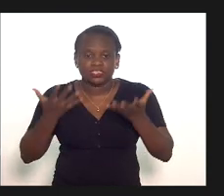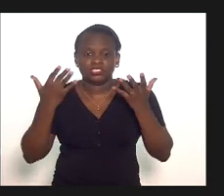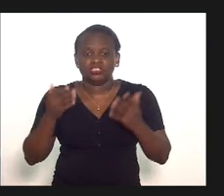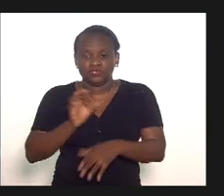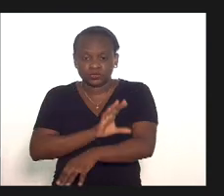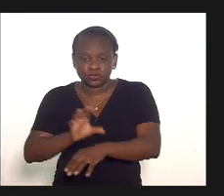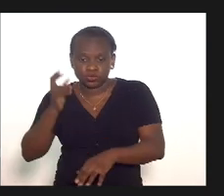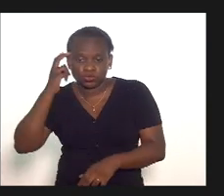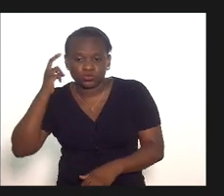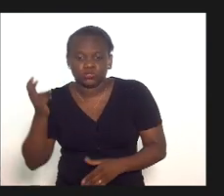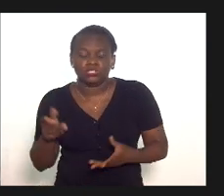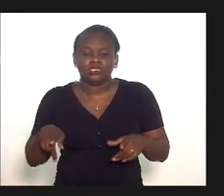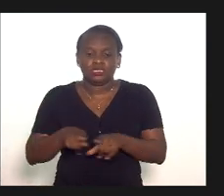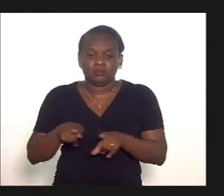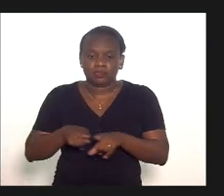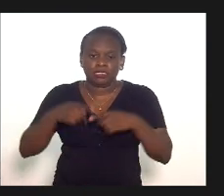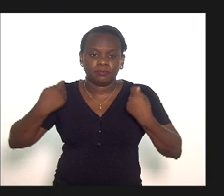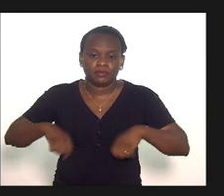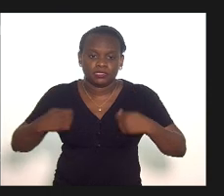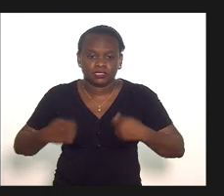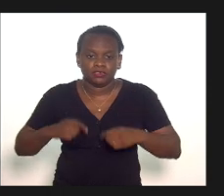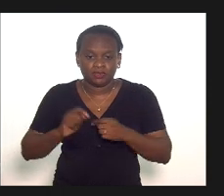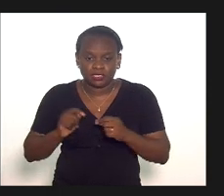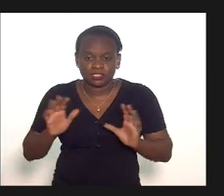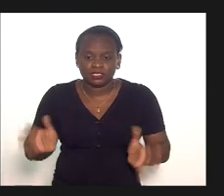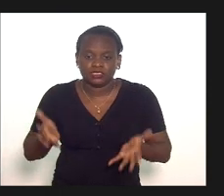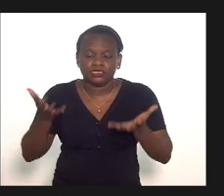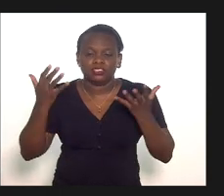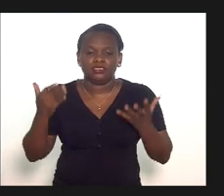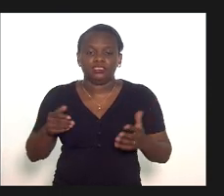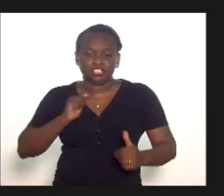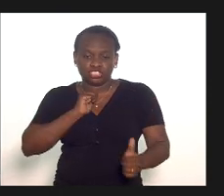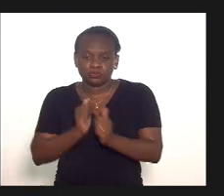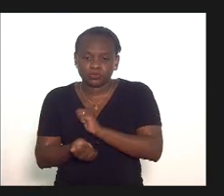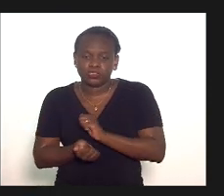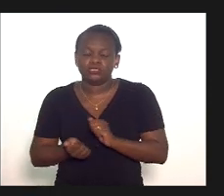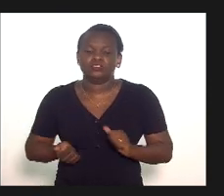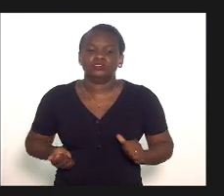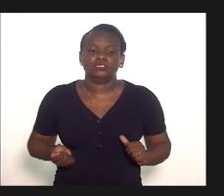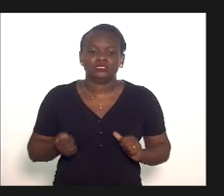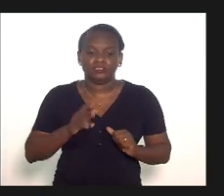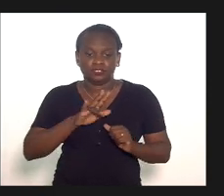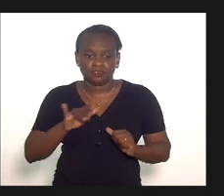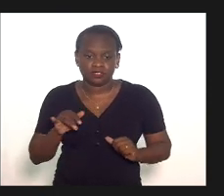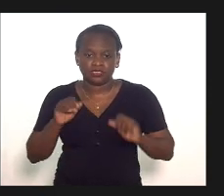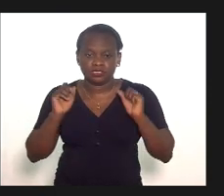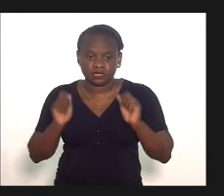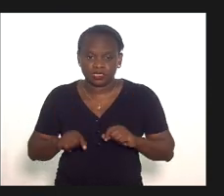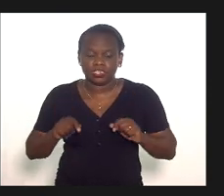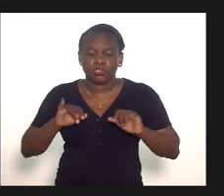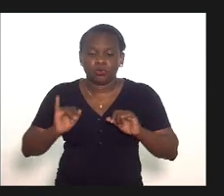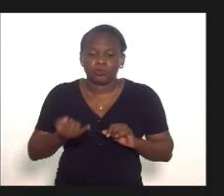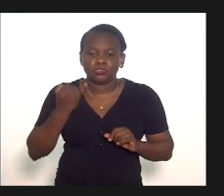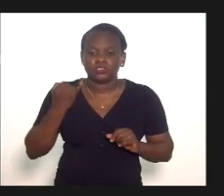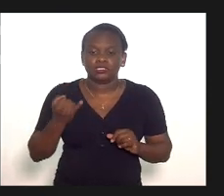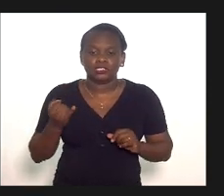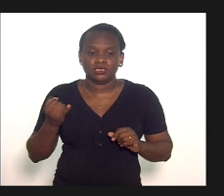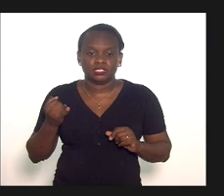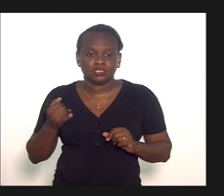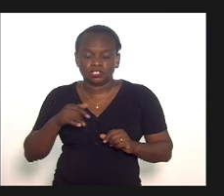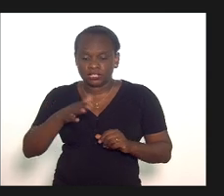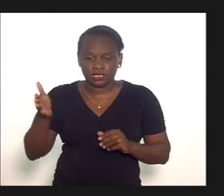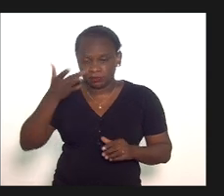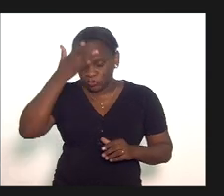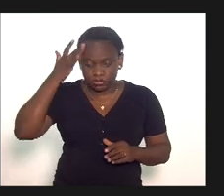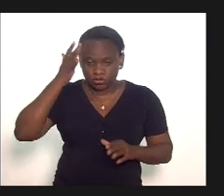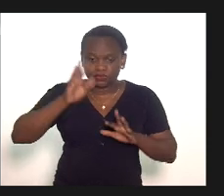à cultura nós vamos precisar fazer um incentivo ao esporte onde a gente poderá dar oportunidade para essas